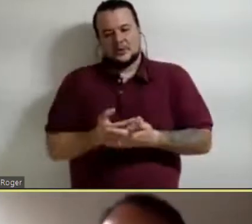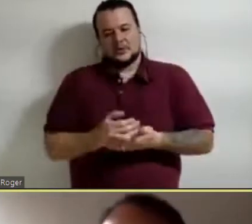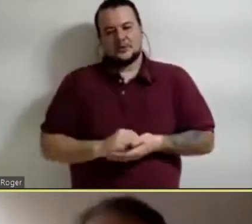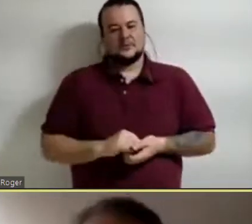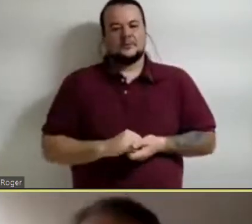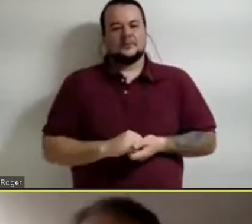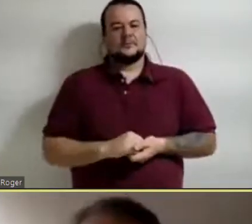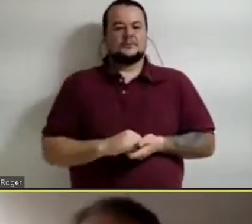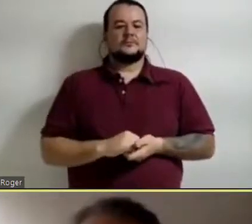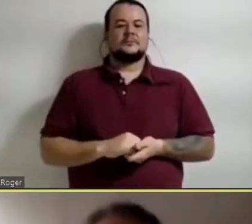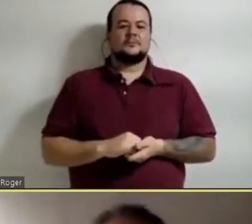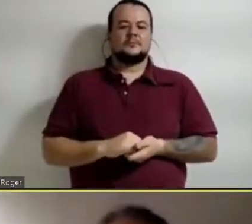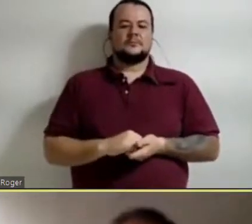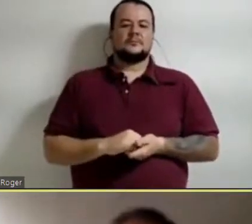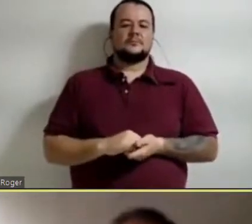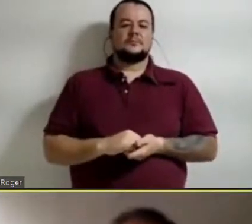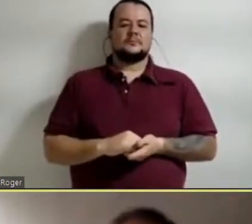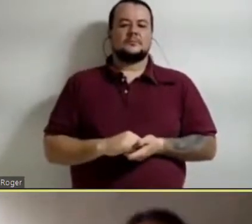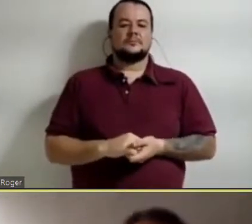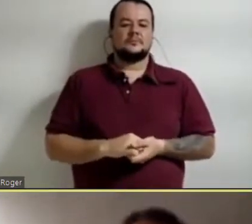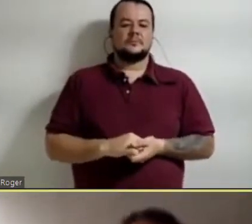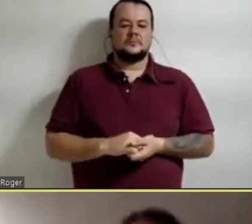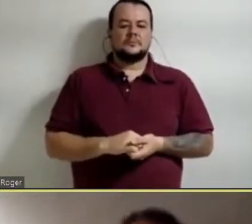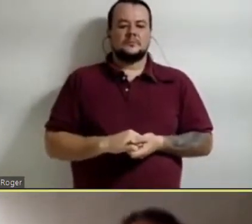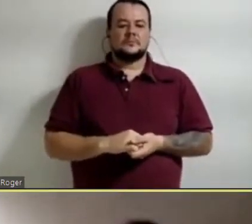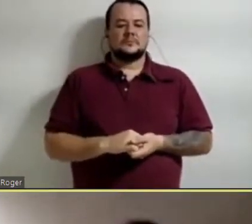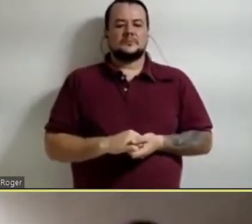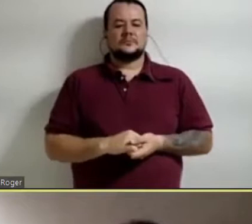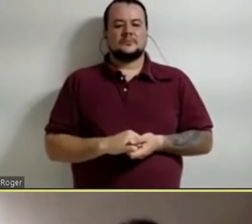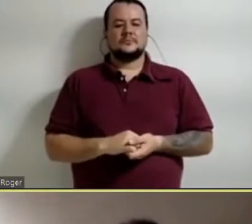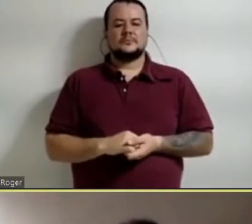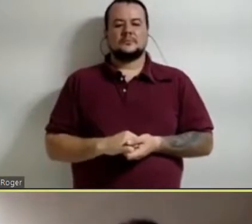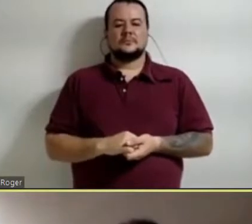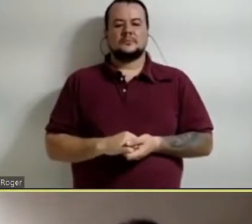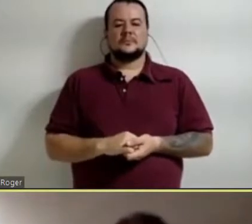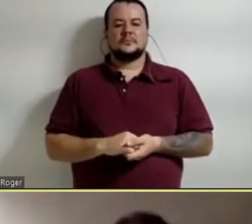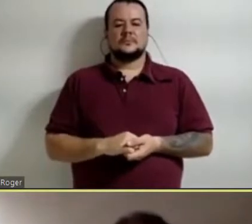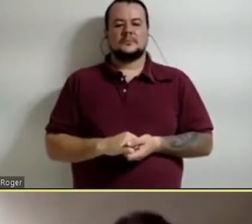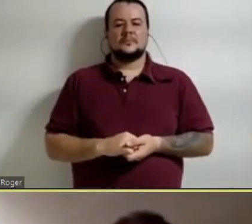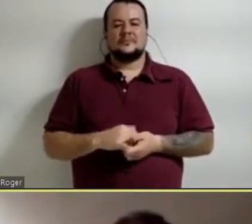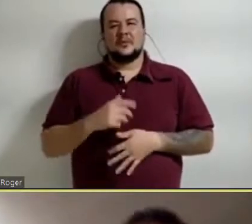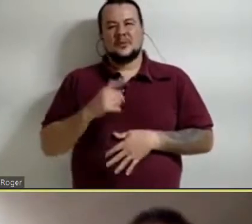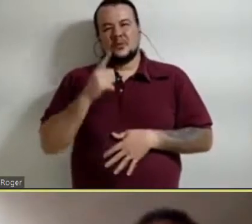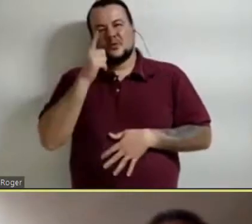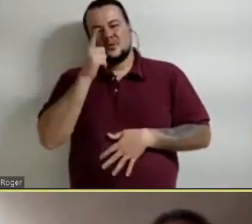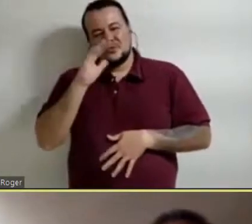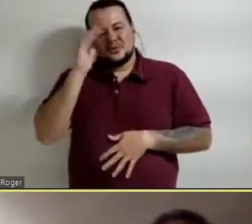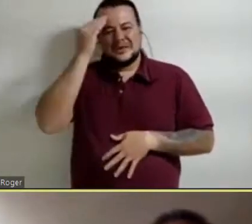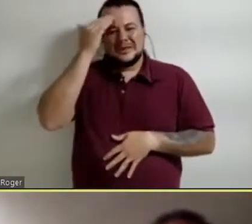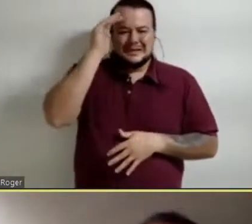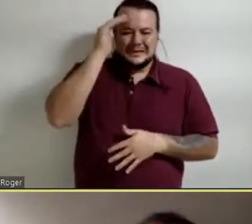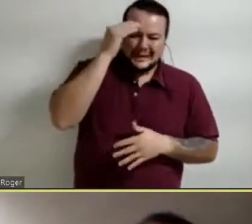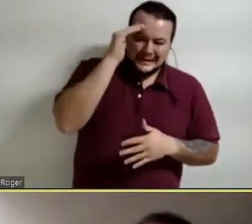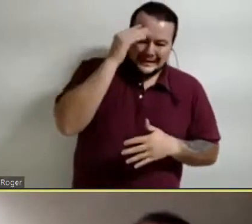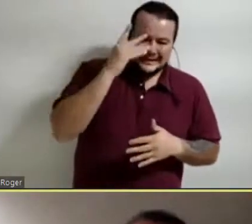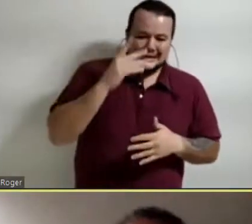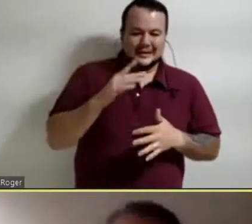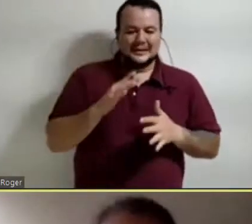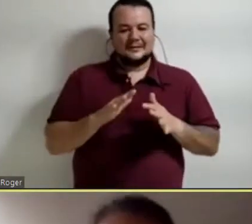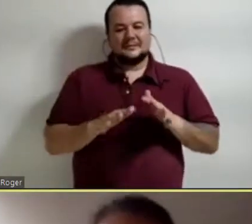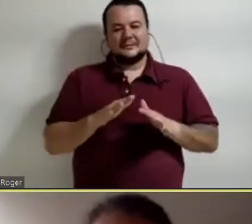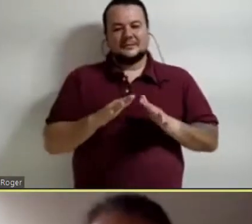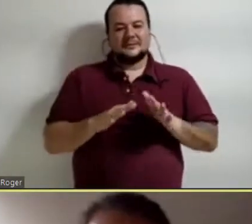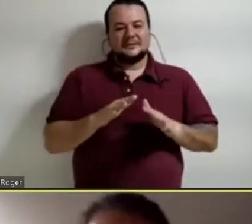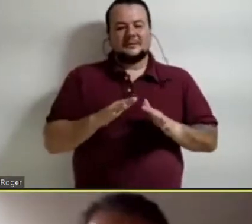E poder entender, muito a mim se está vinculado como a construção, a tecnologia, e entender